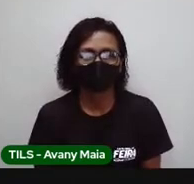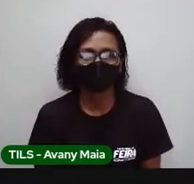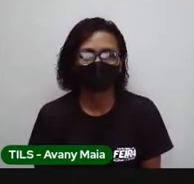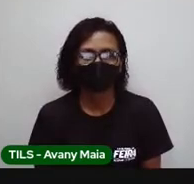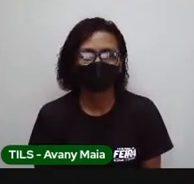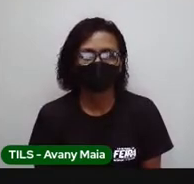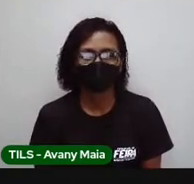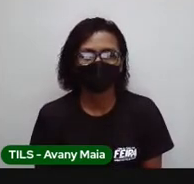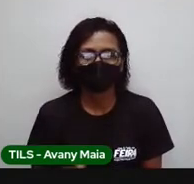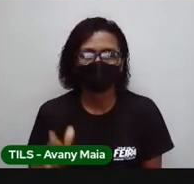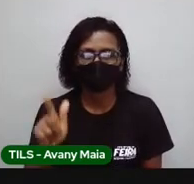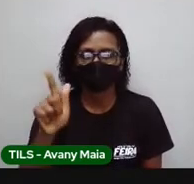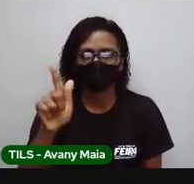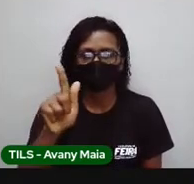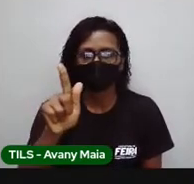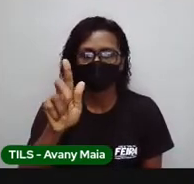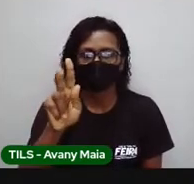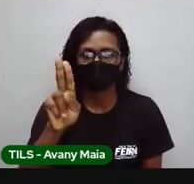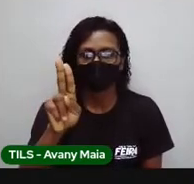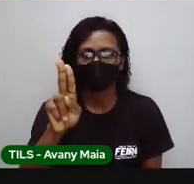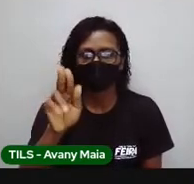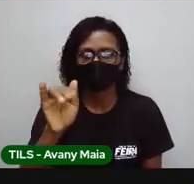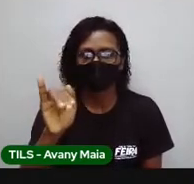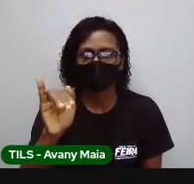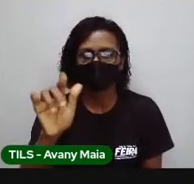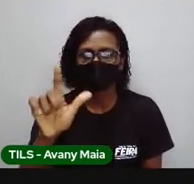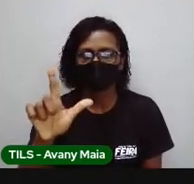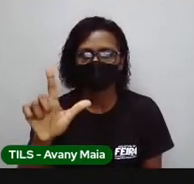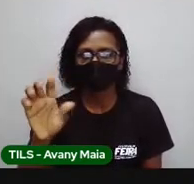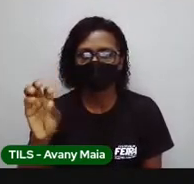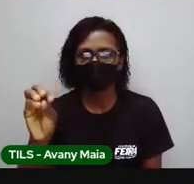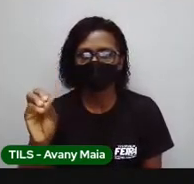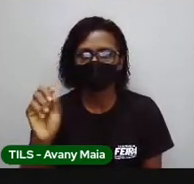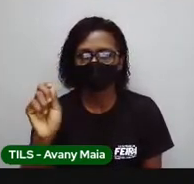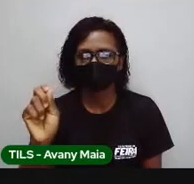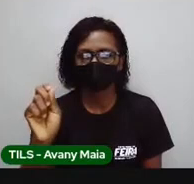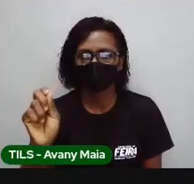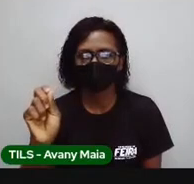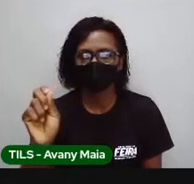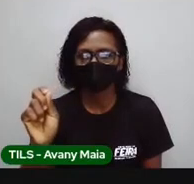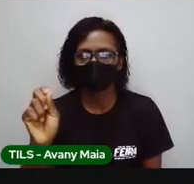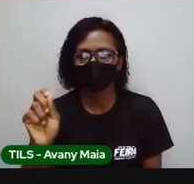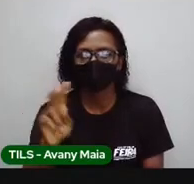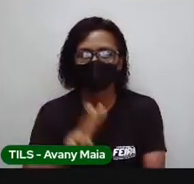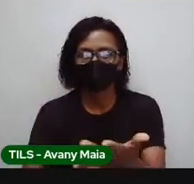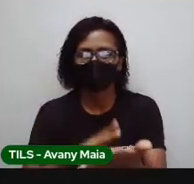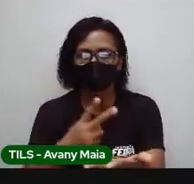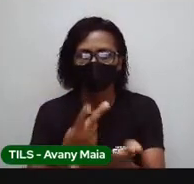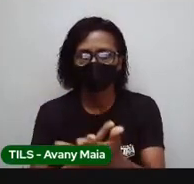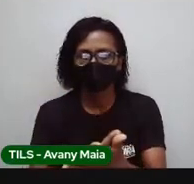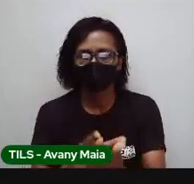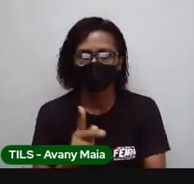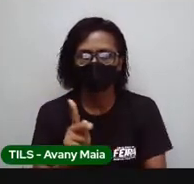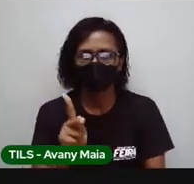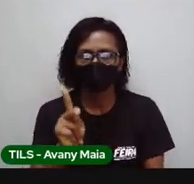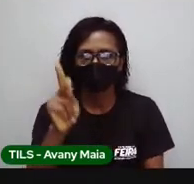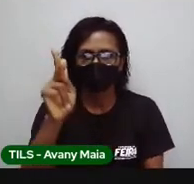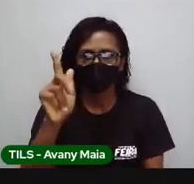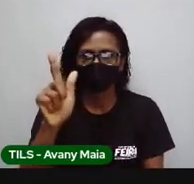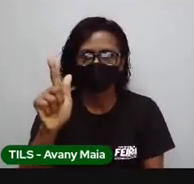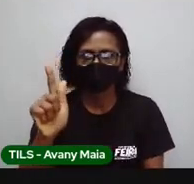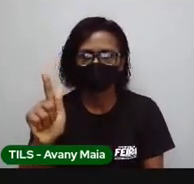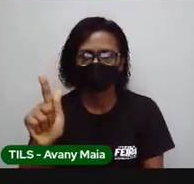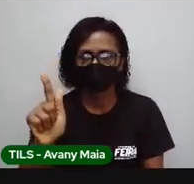esse termo quilo. Esse termo quilo é representado por cá. Tá?